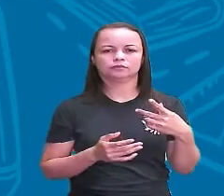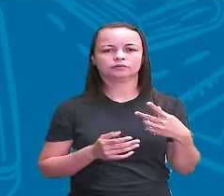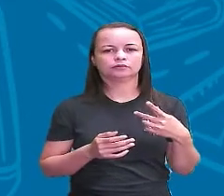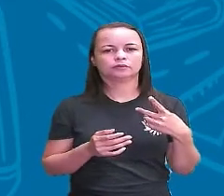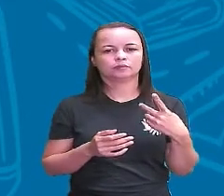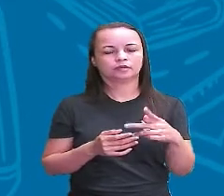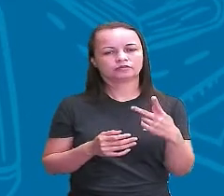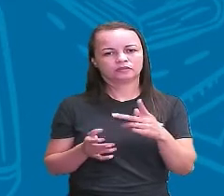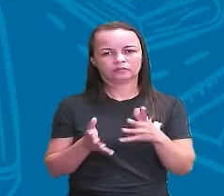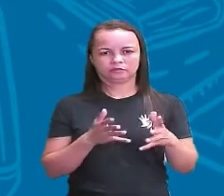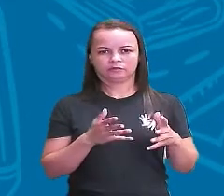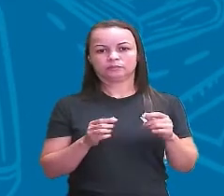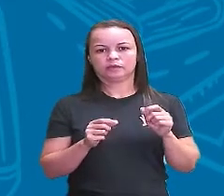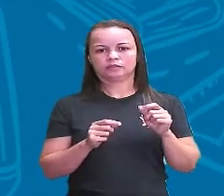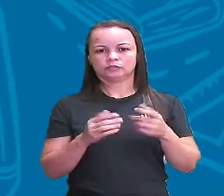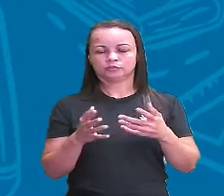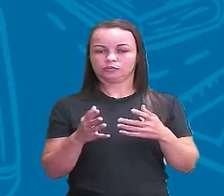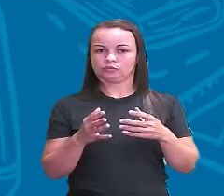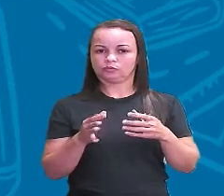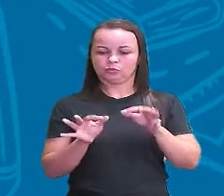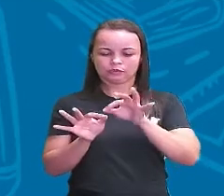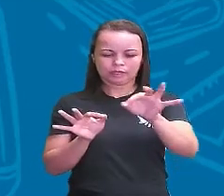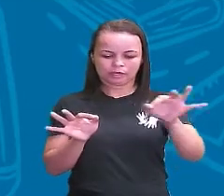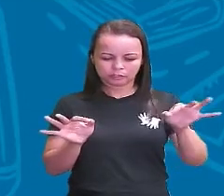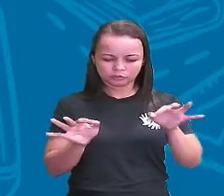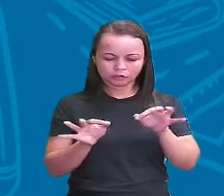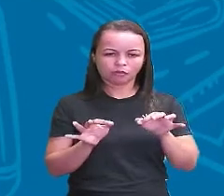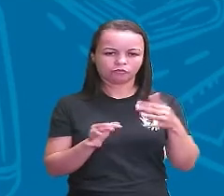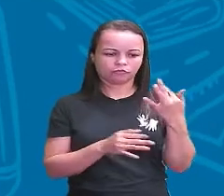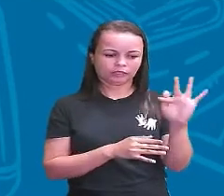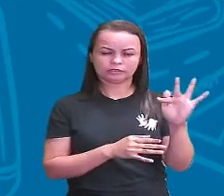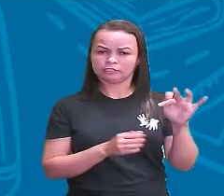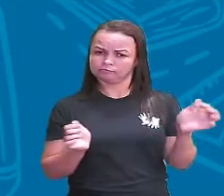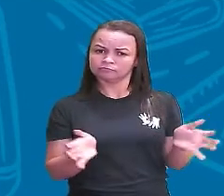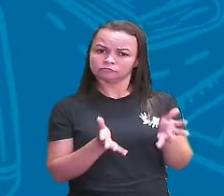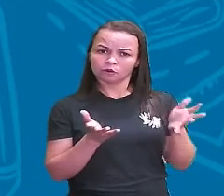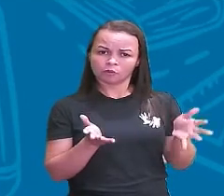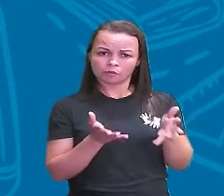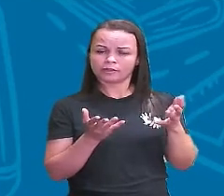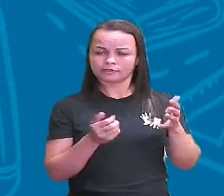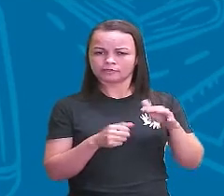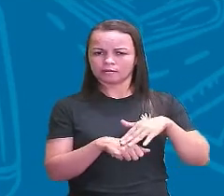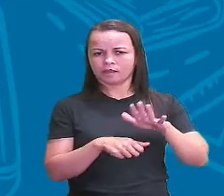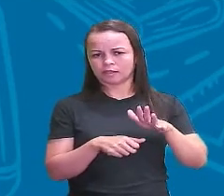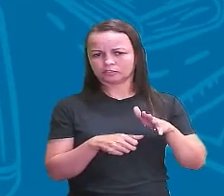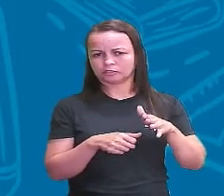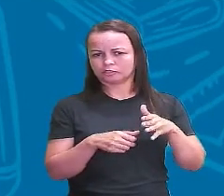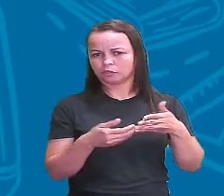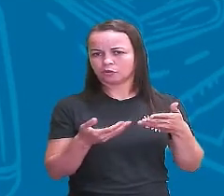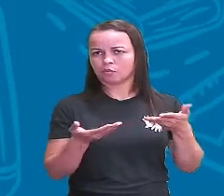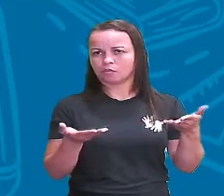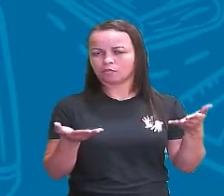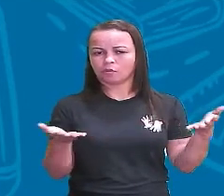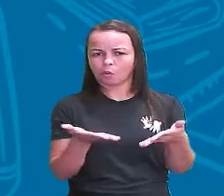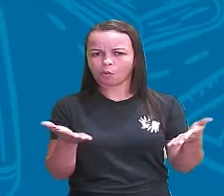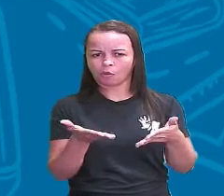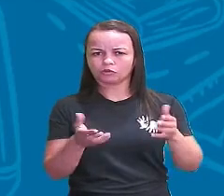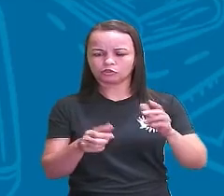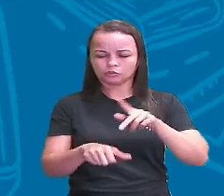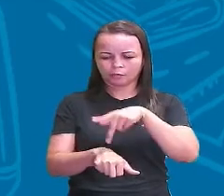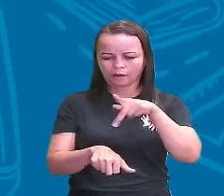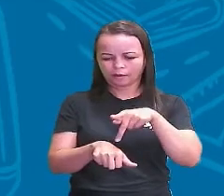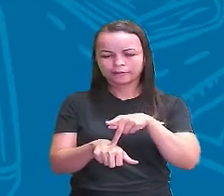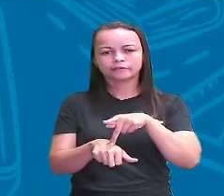parte do território francês vai influenciar e muito né na forma como hoje o nosso país ele está